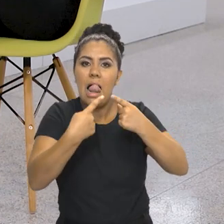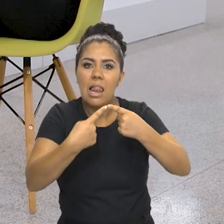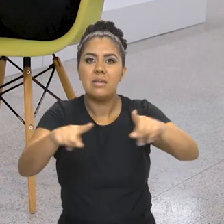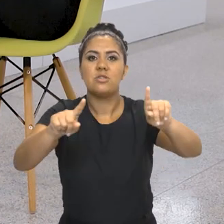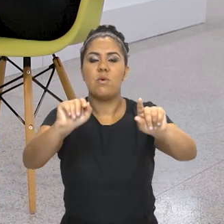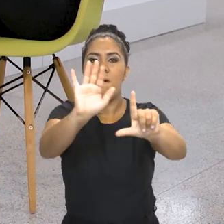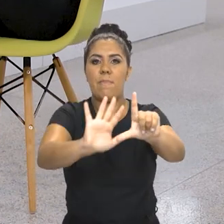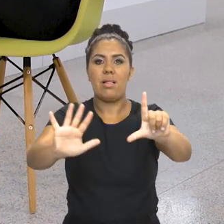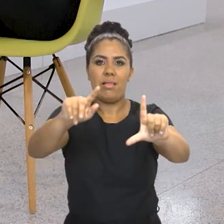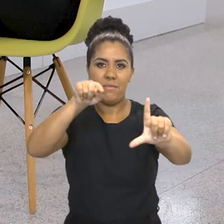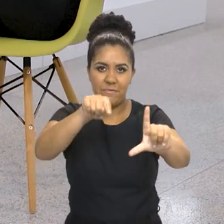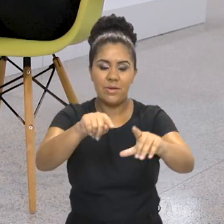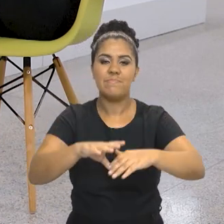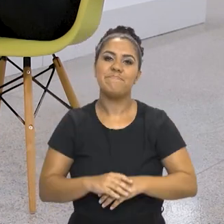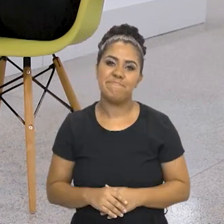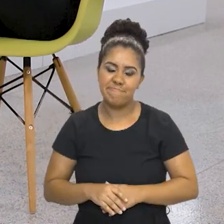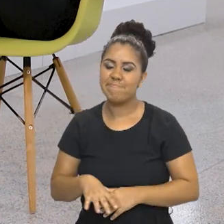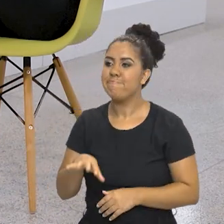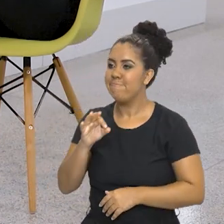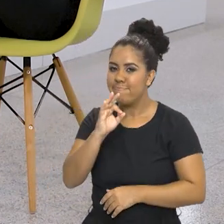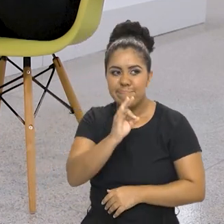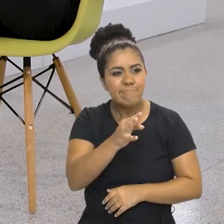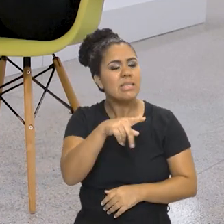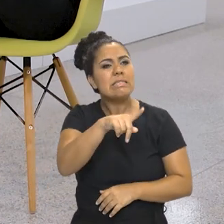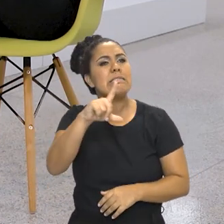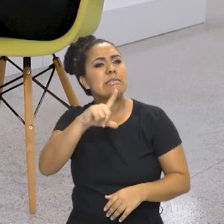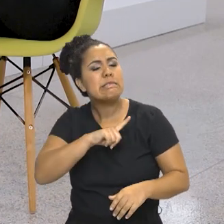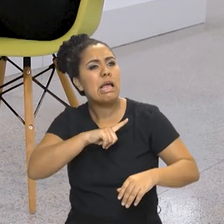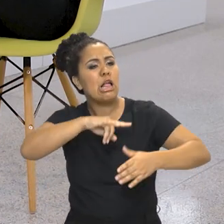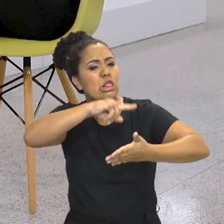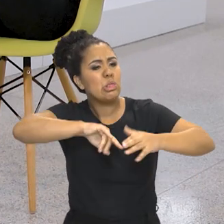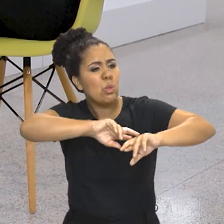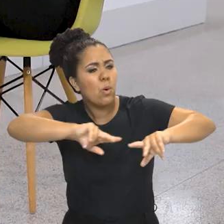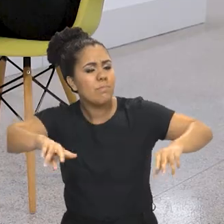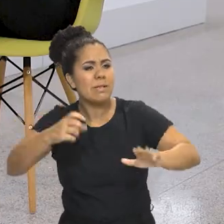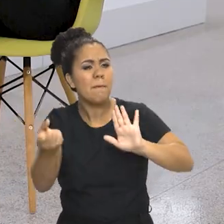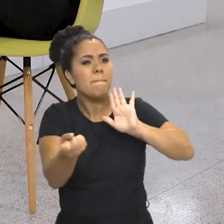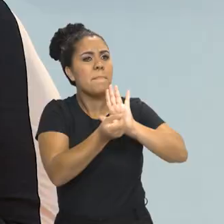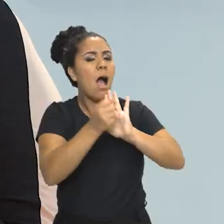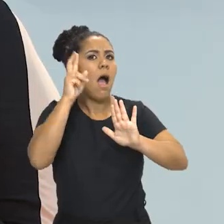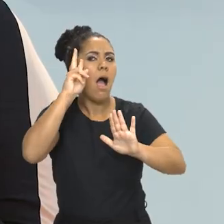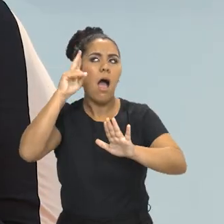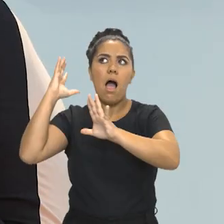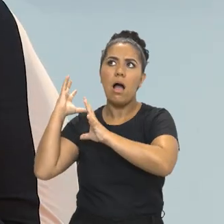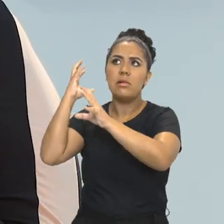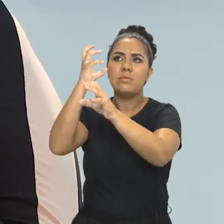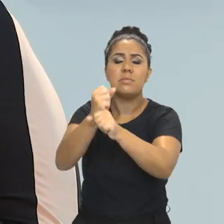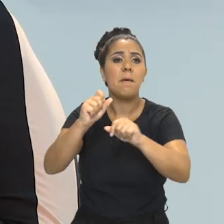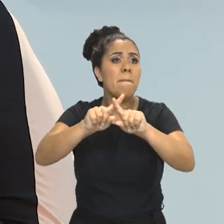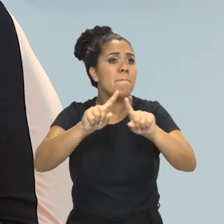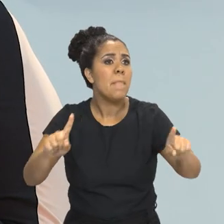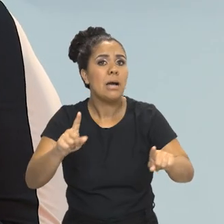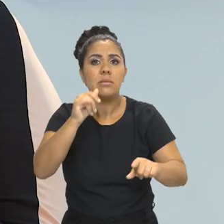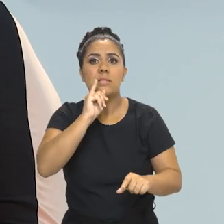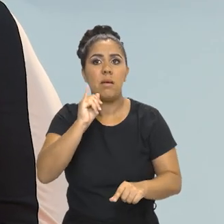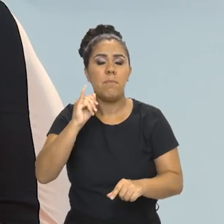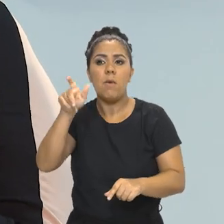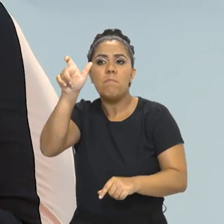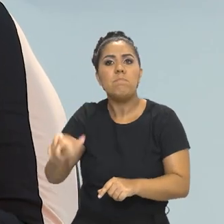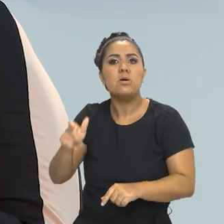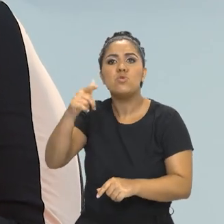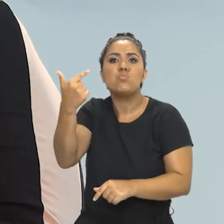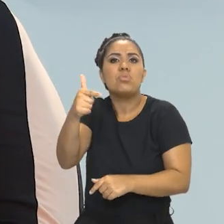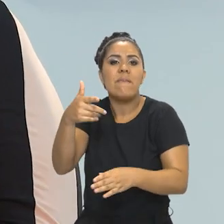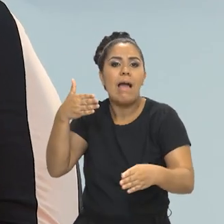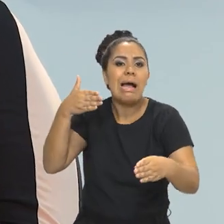Brasiliana. Muito interessante, porque, às vezes, é aquilo, você tem documentos muito históricos, importantes, mas, às vezes, você não teve acesso a esse